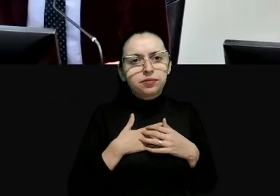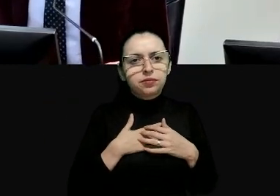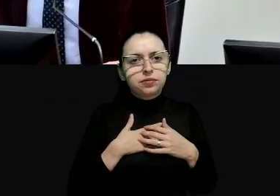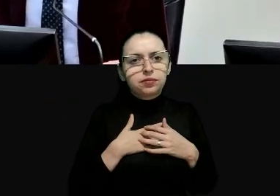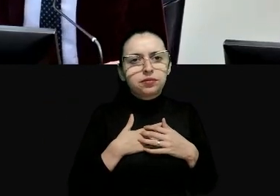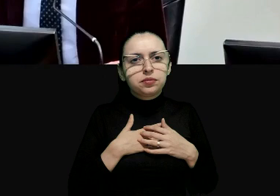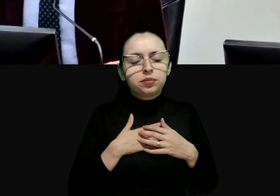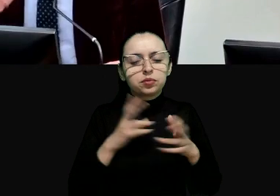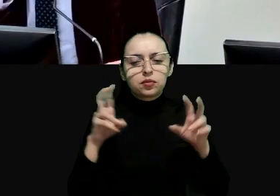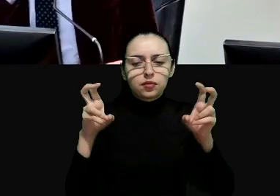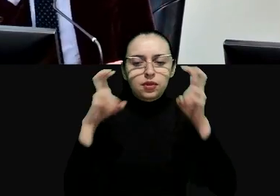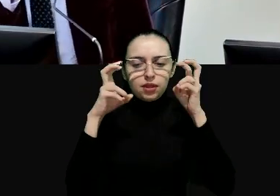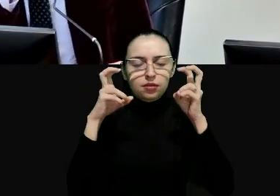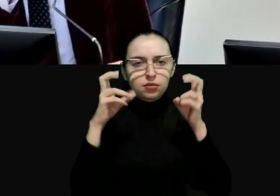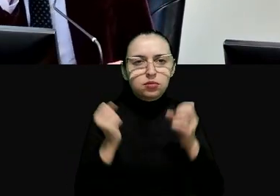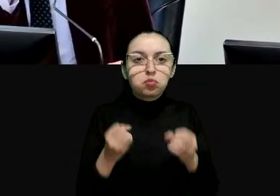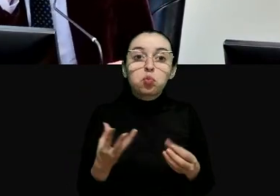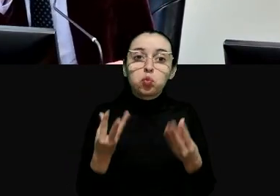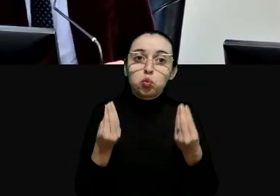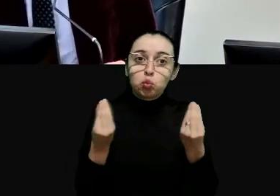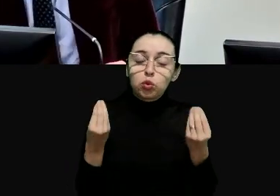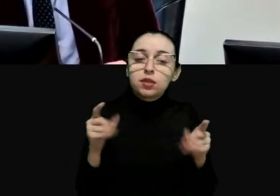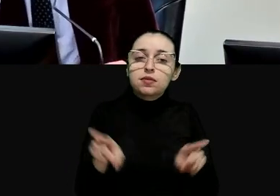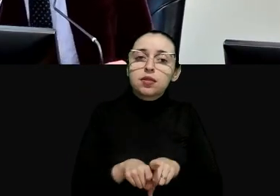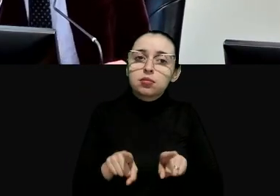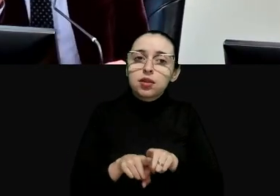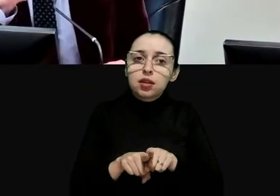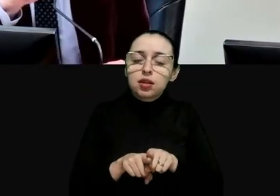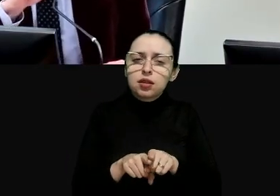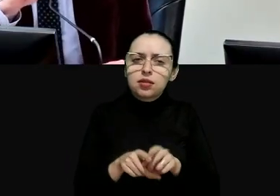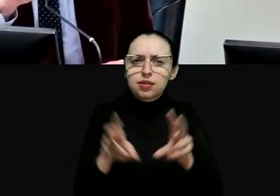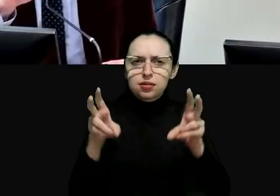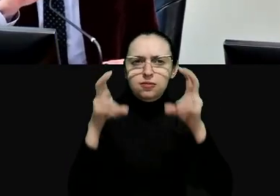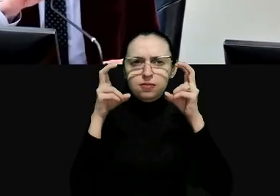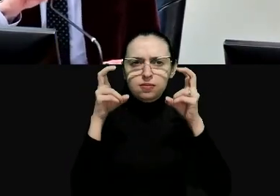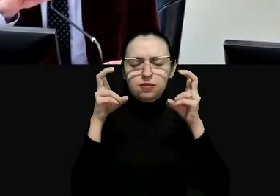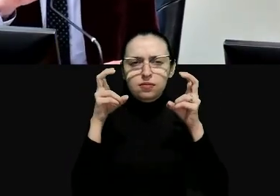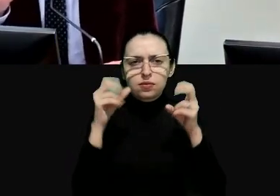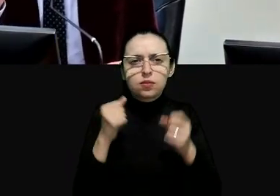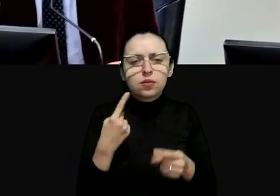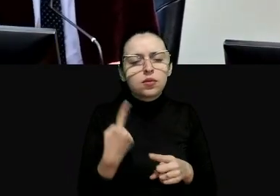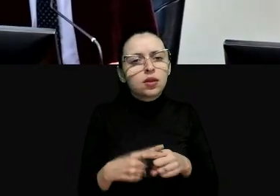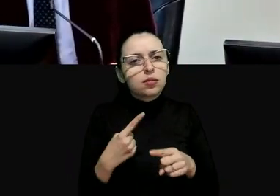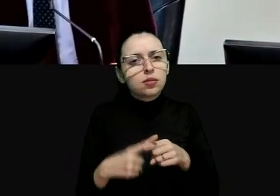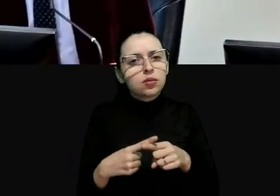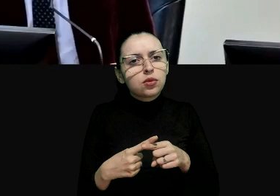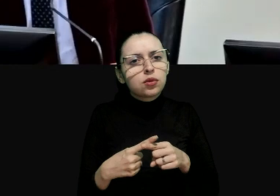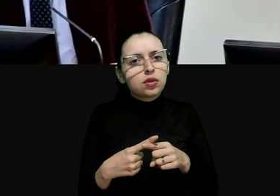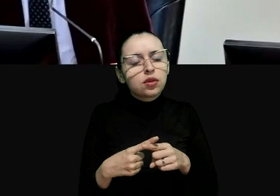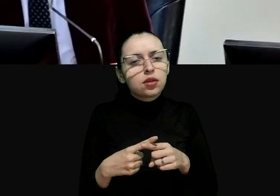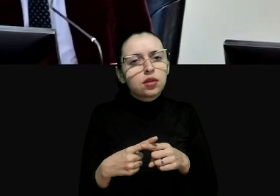me interessam muitíssimo e também me parece muito interessante porque